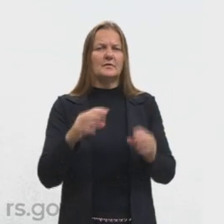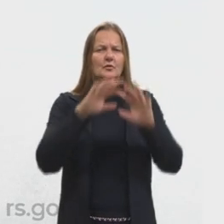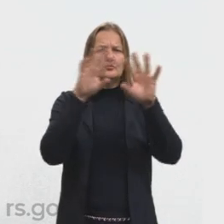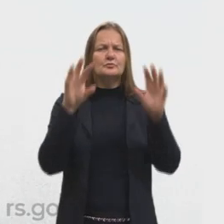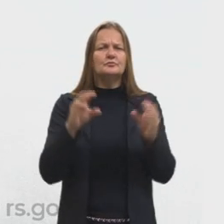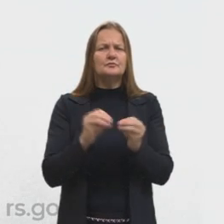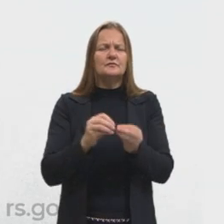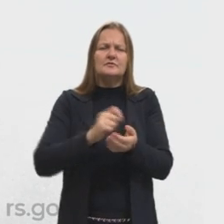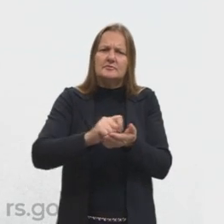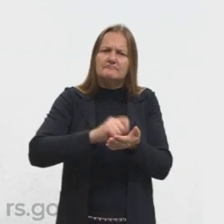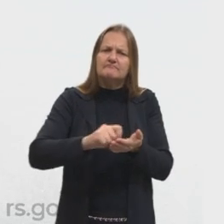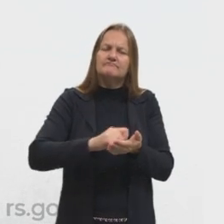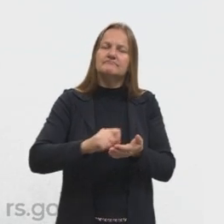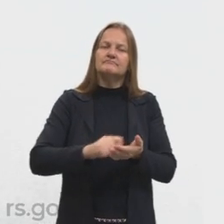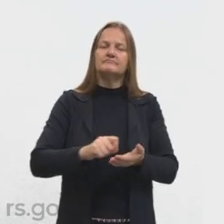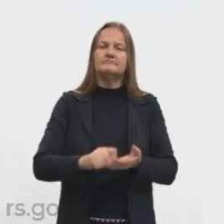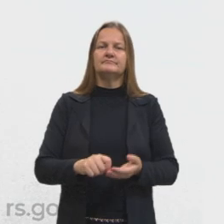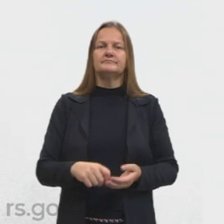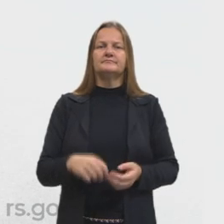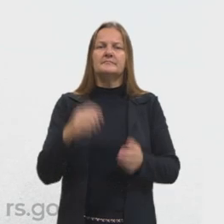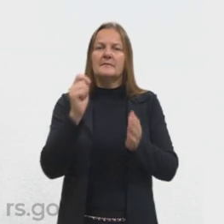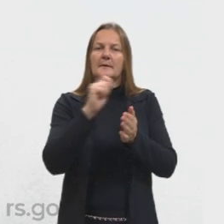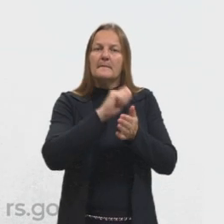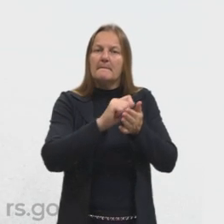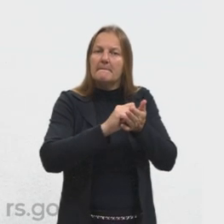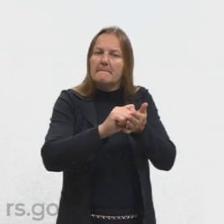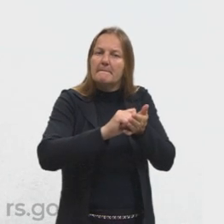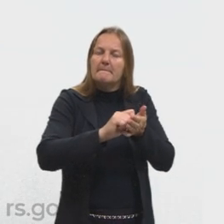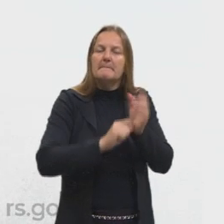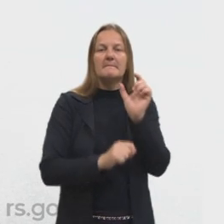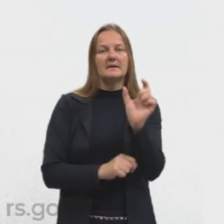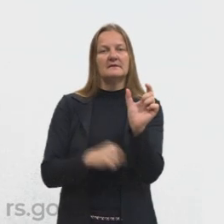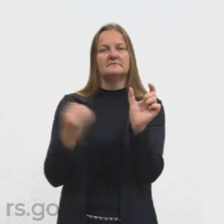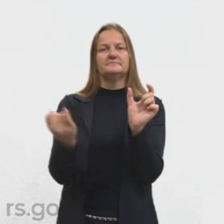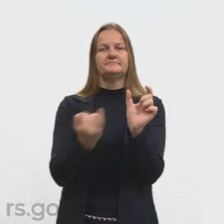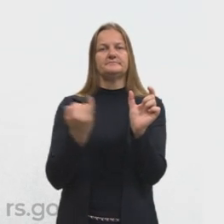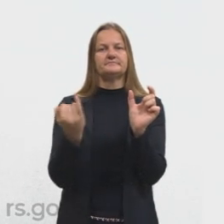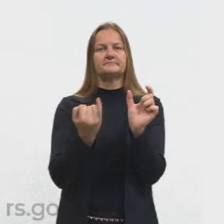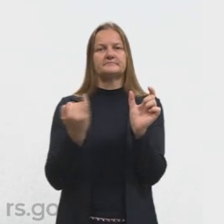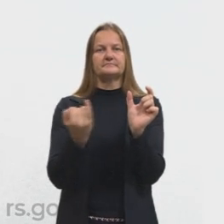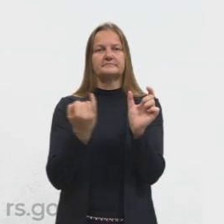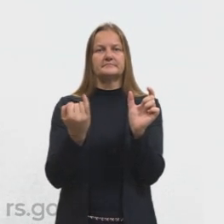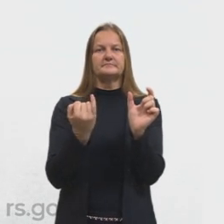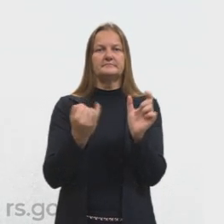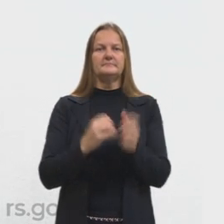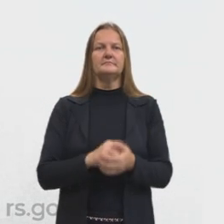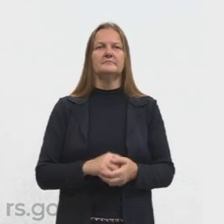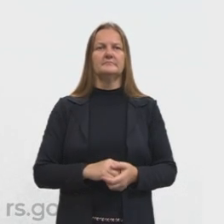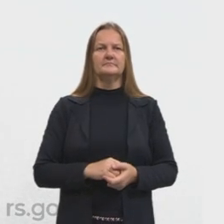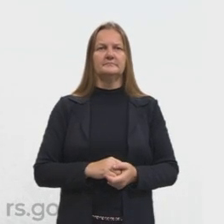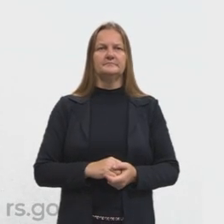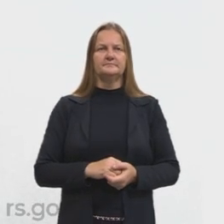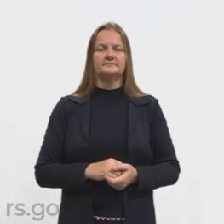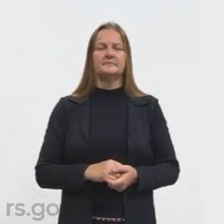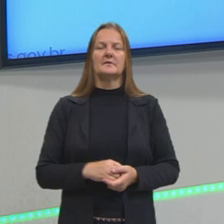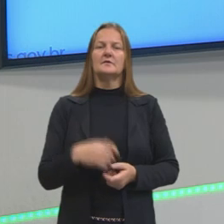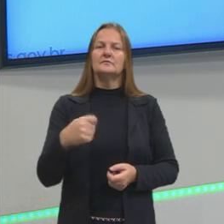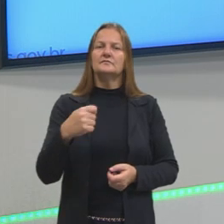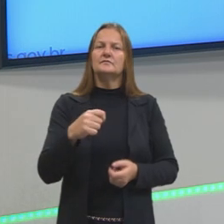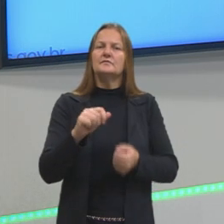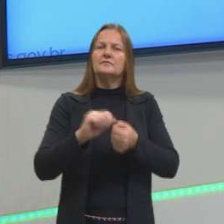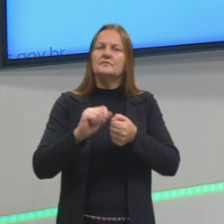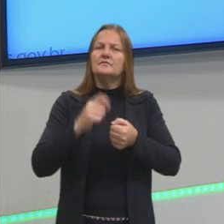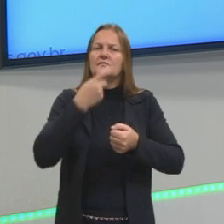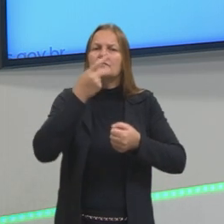estão fazendo as anotações de vocês, e marquem essas palavras. Porque essas palavras são importantíssimas quando a gente